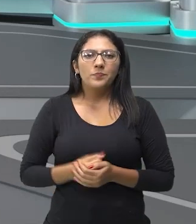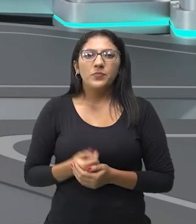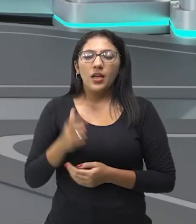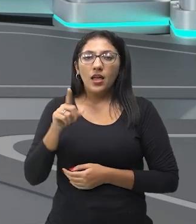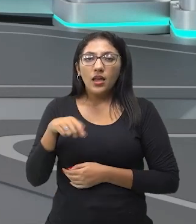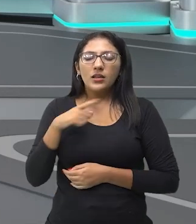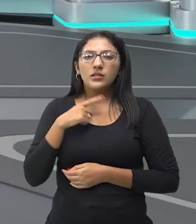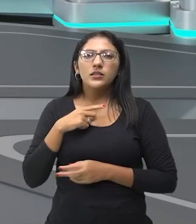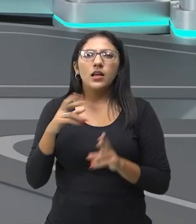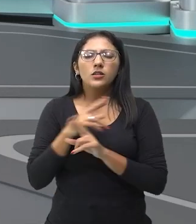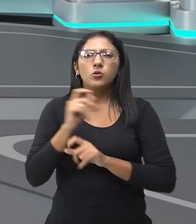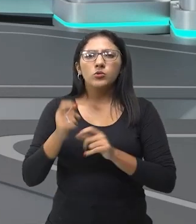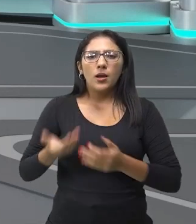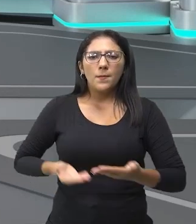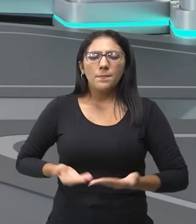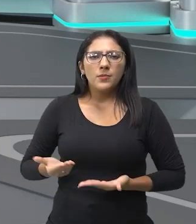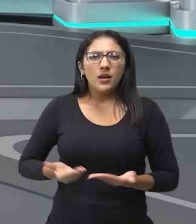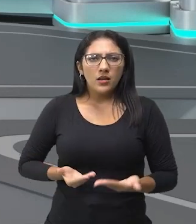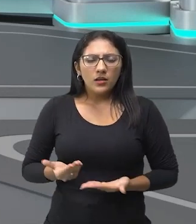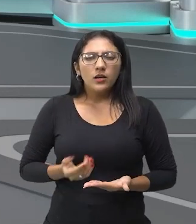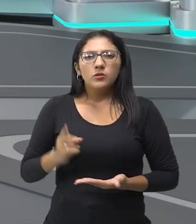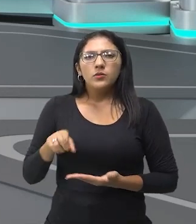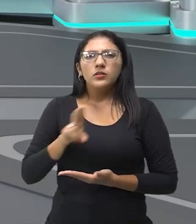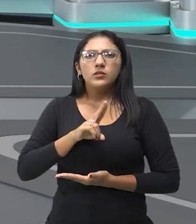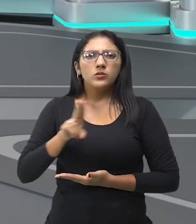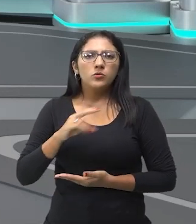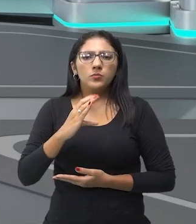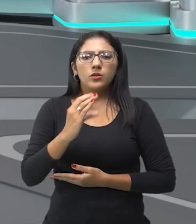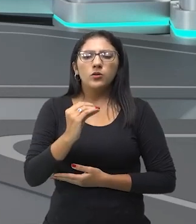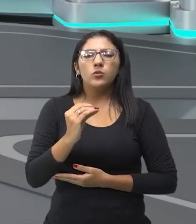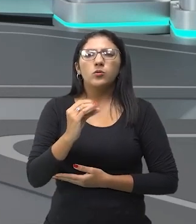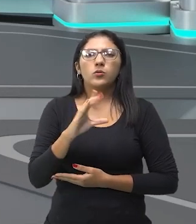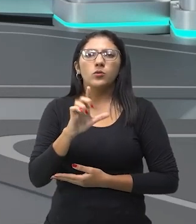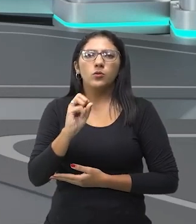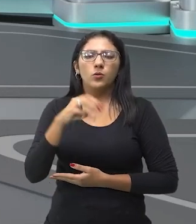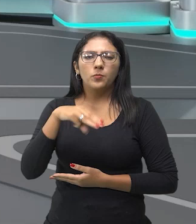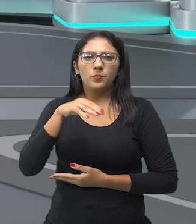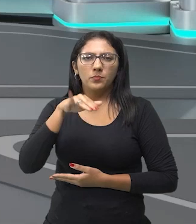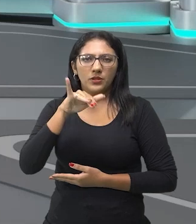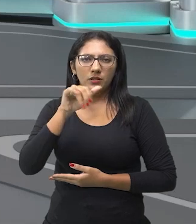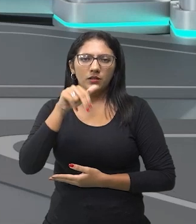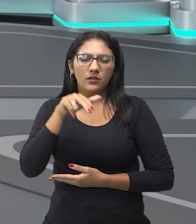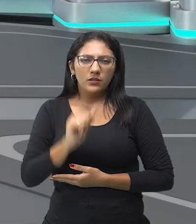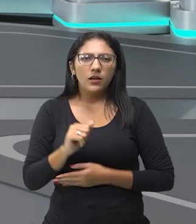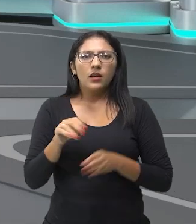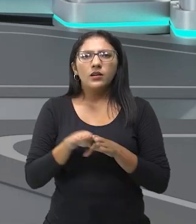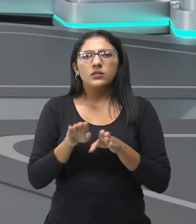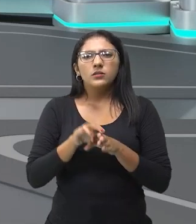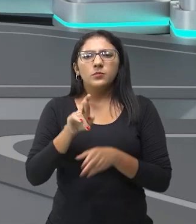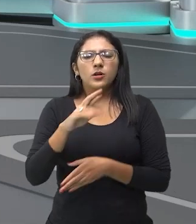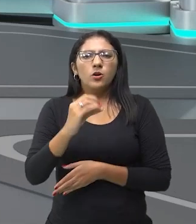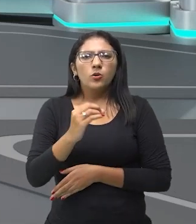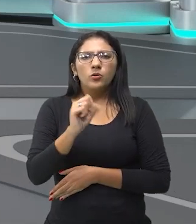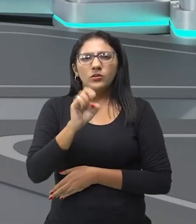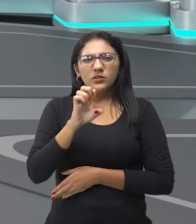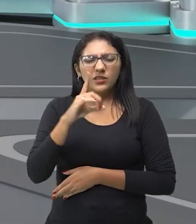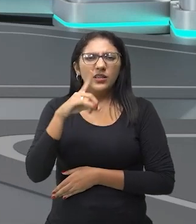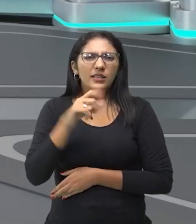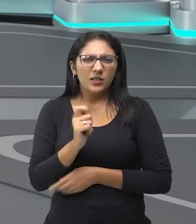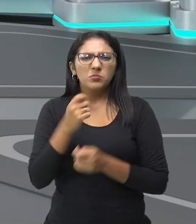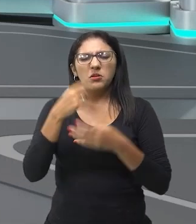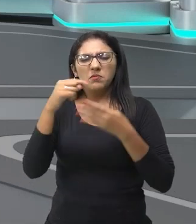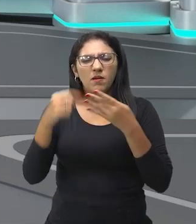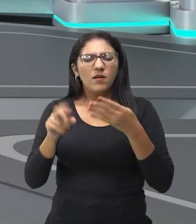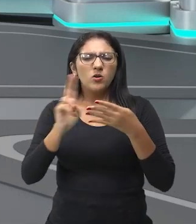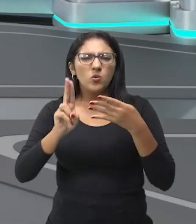dos criados, conhecido por nomes como Colombina, Coralina e Roseta. Essa personagem